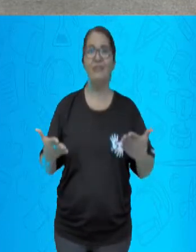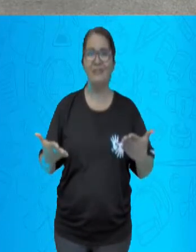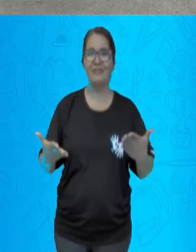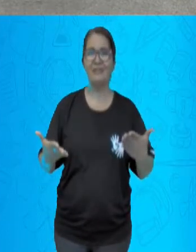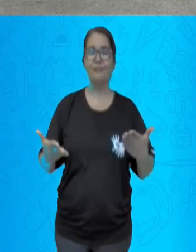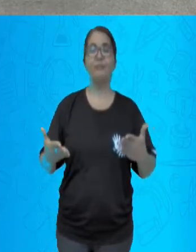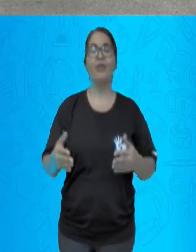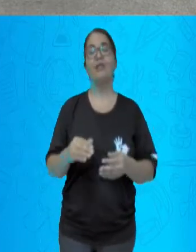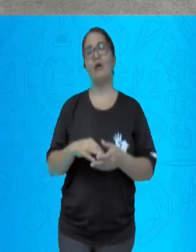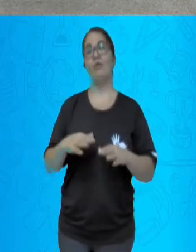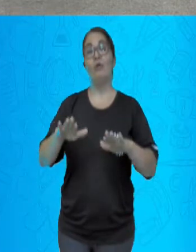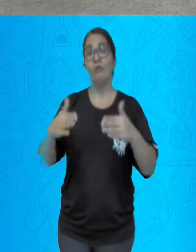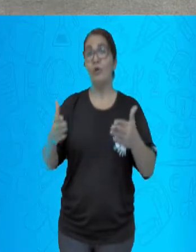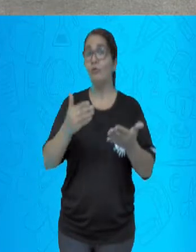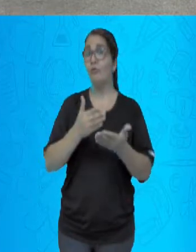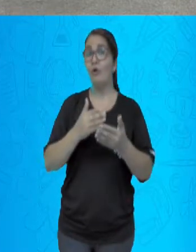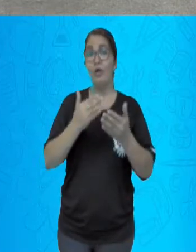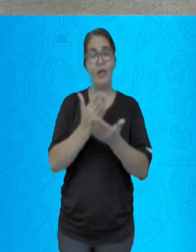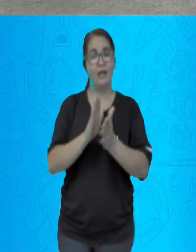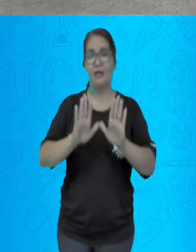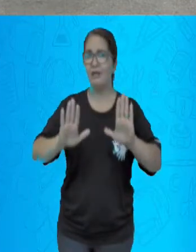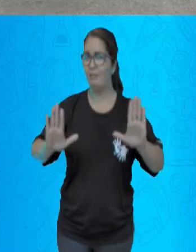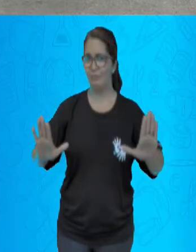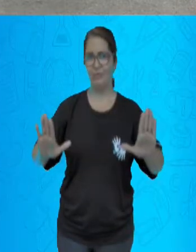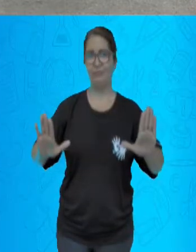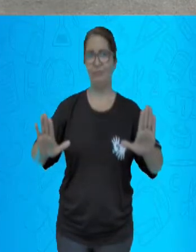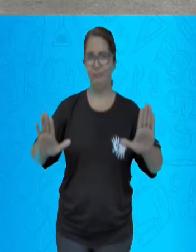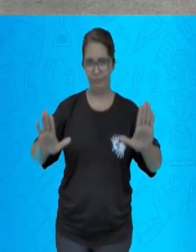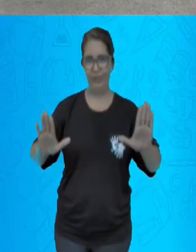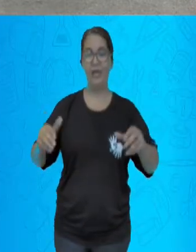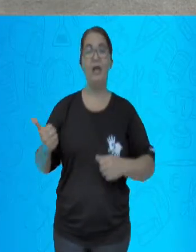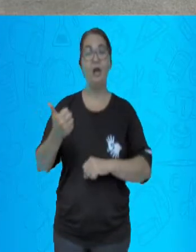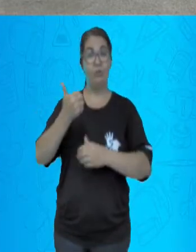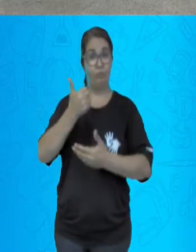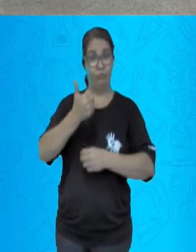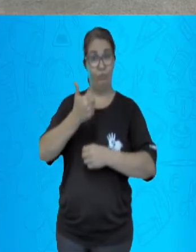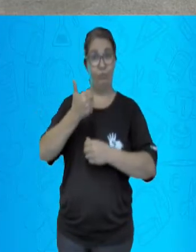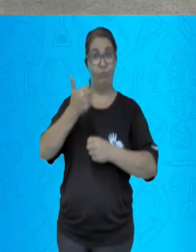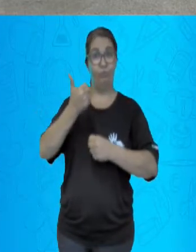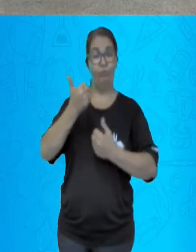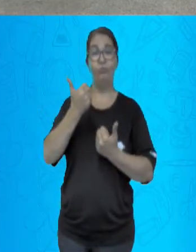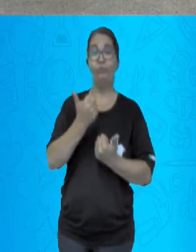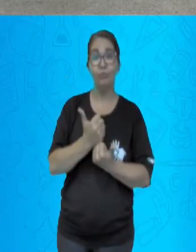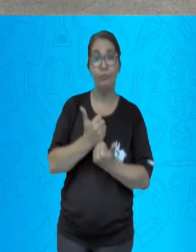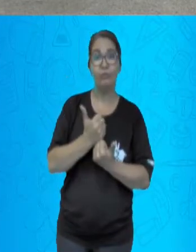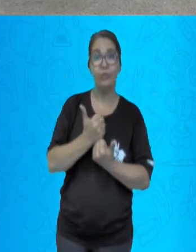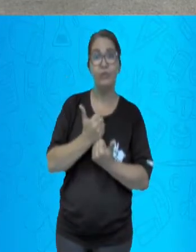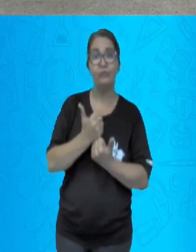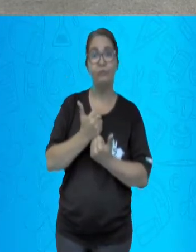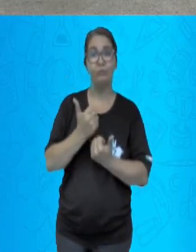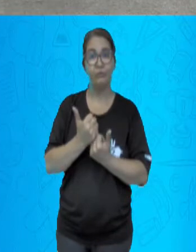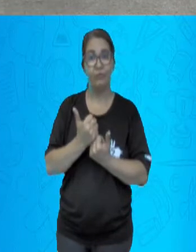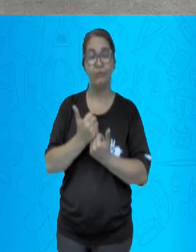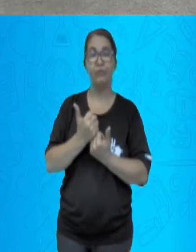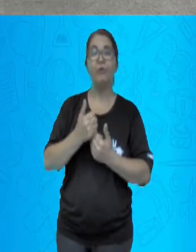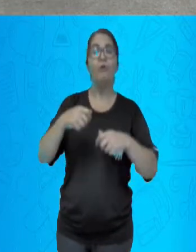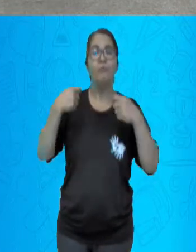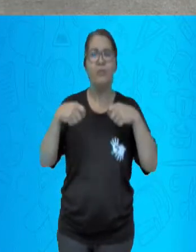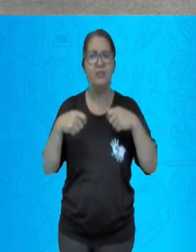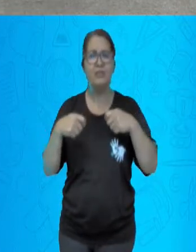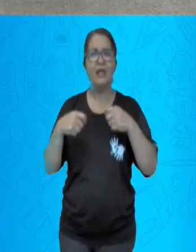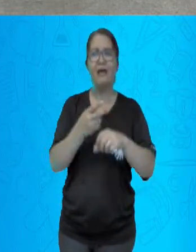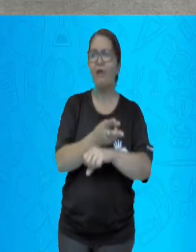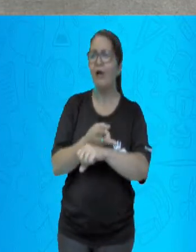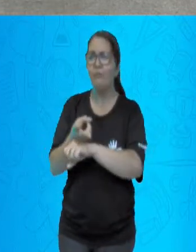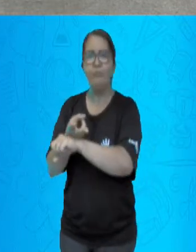do mandato, o presidente procurou um sucessor político para o cargo. Em 15 de novembro de 1902,